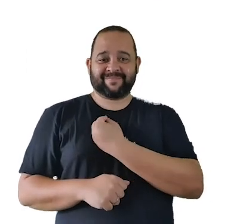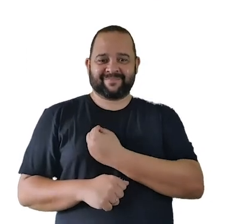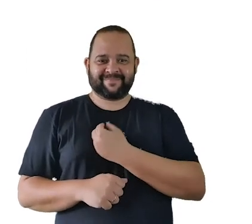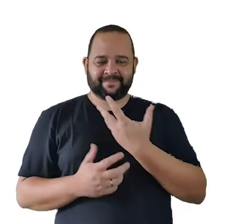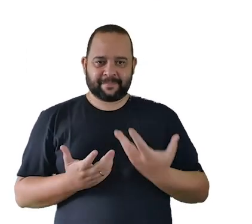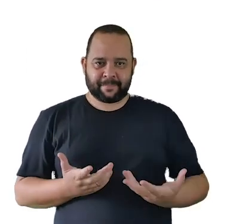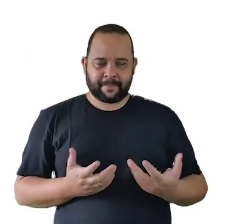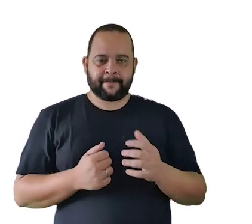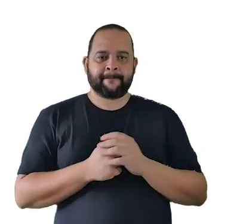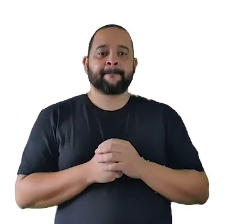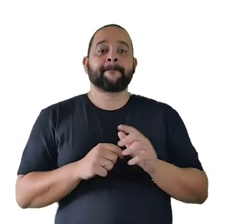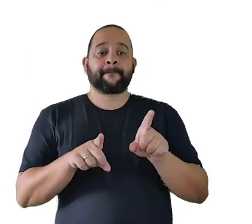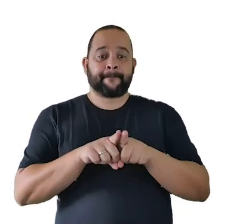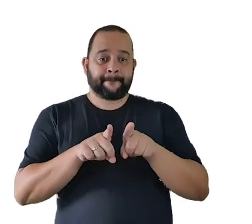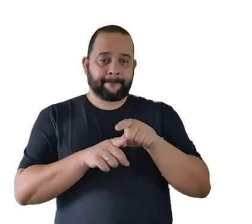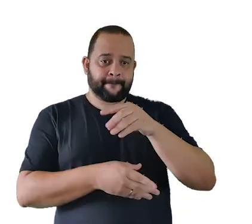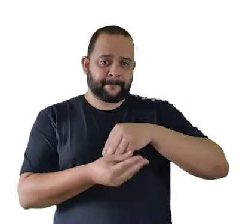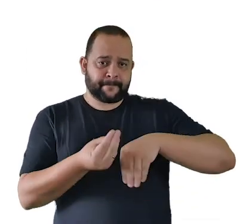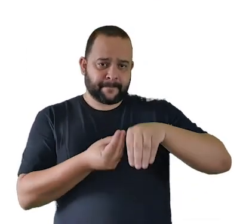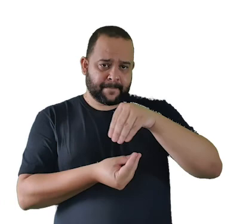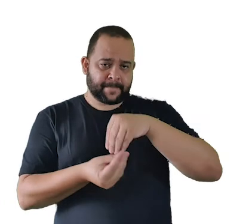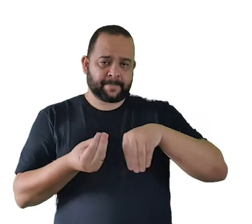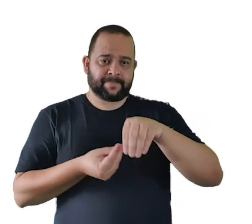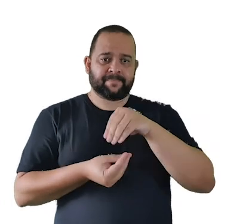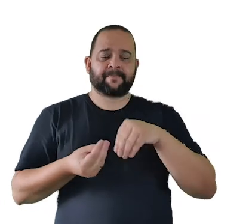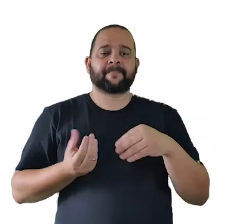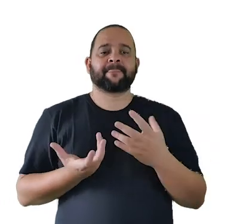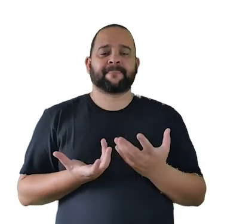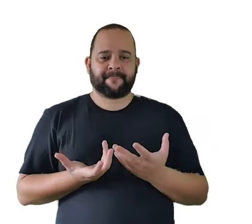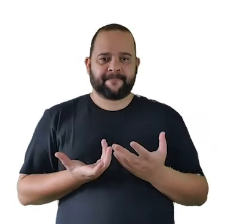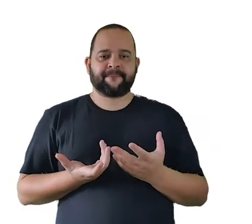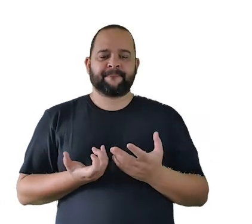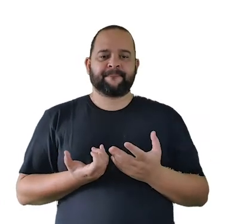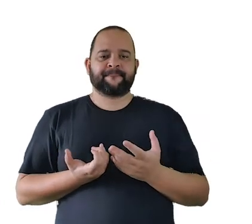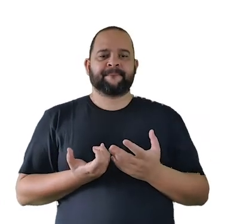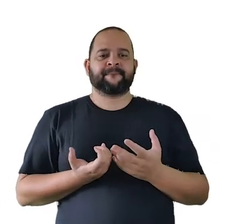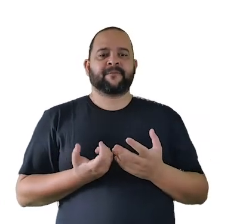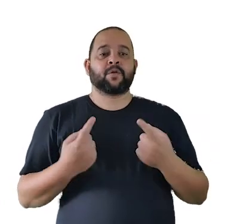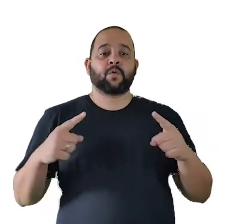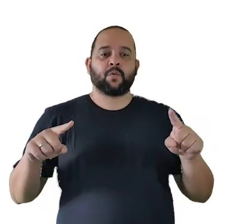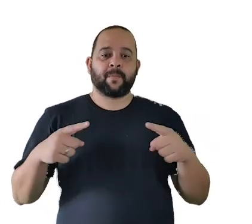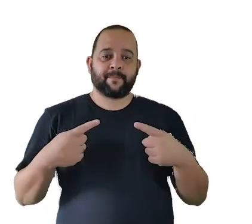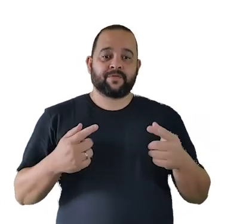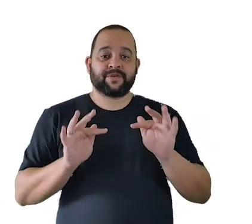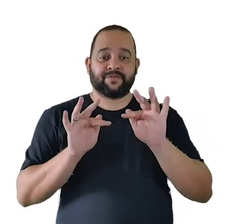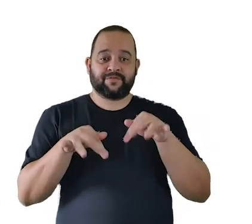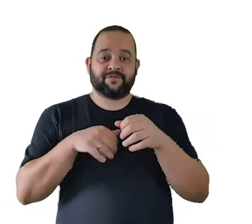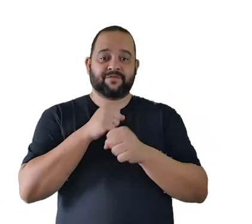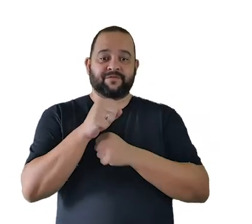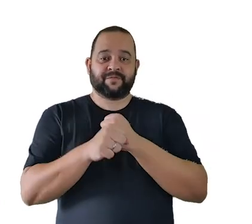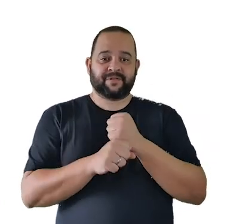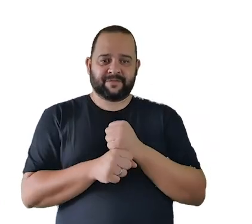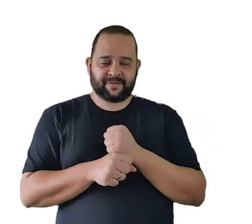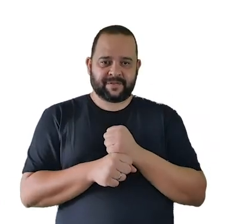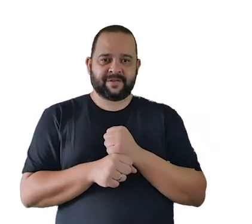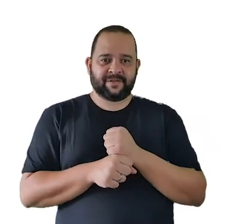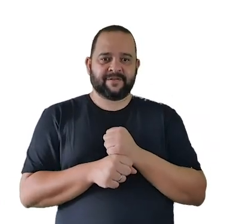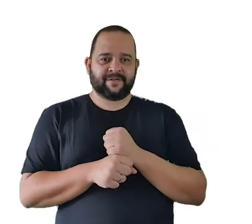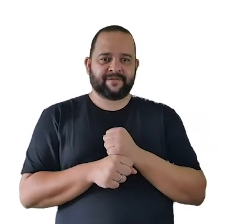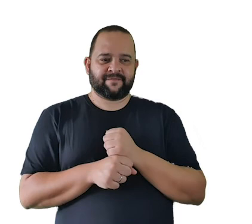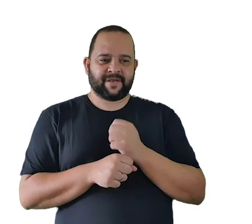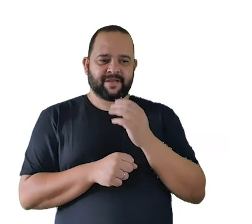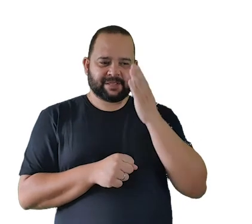a gente vai misturar esse repertório com a música de fim de ano e a gente vai ver que tem